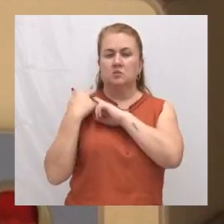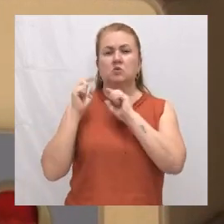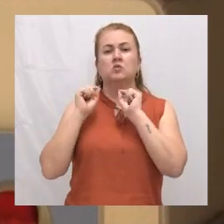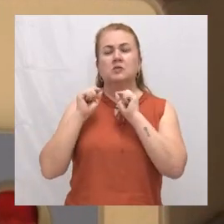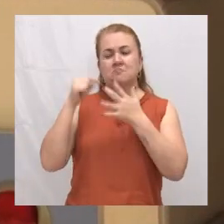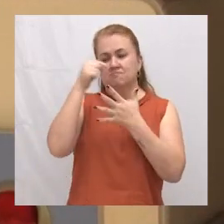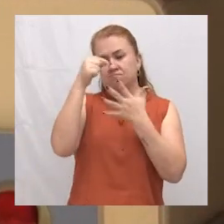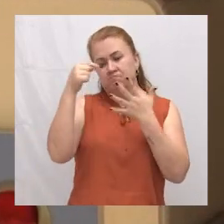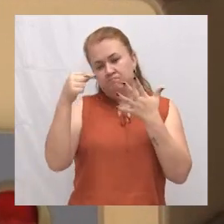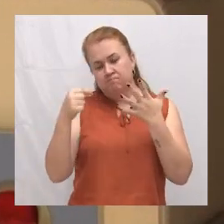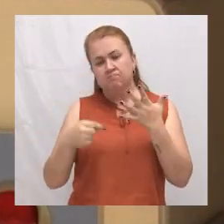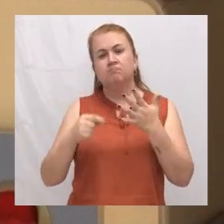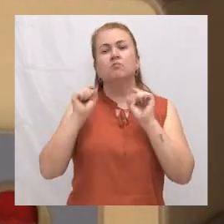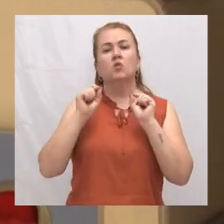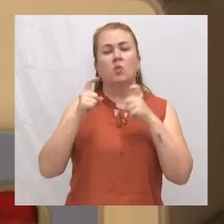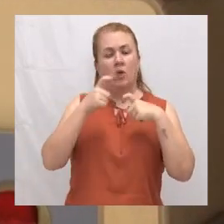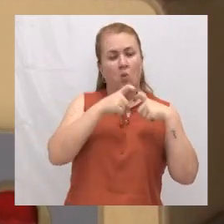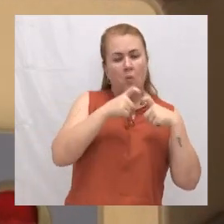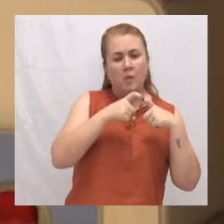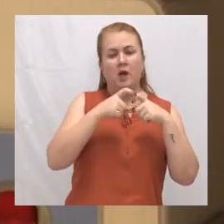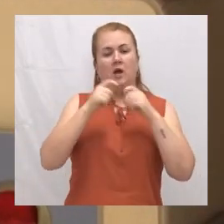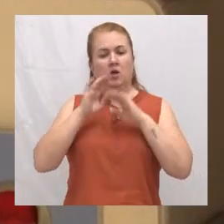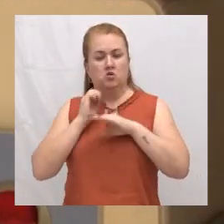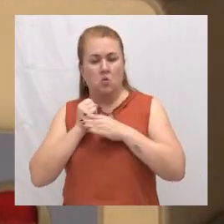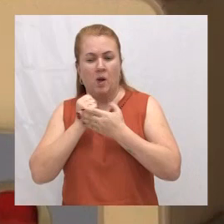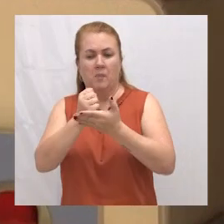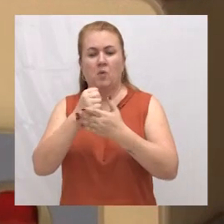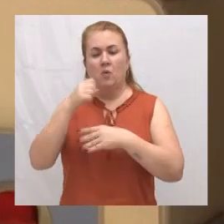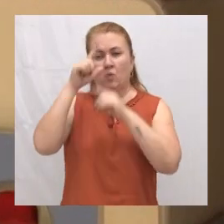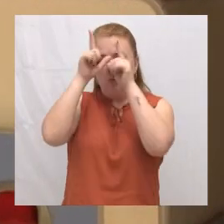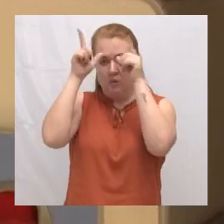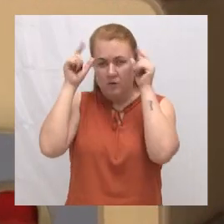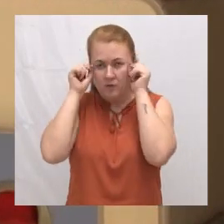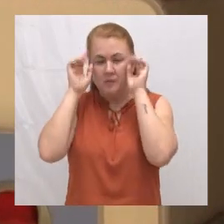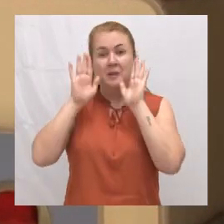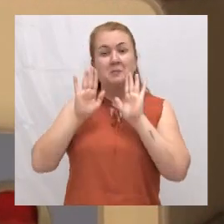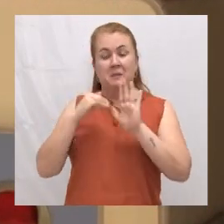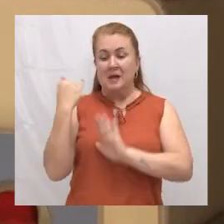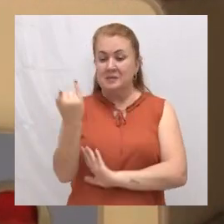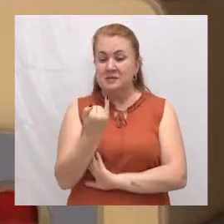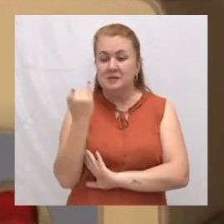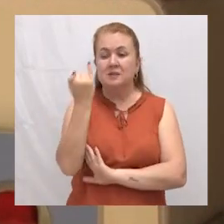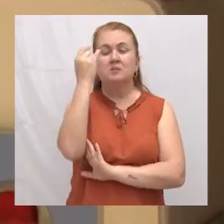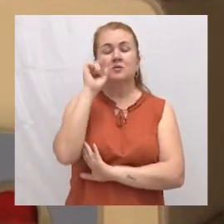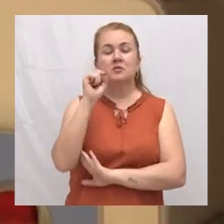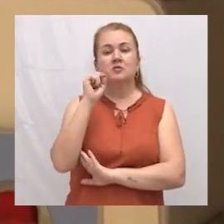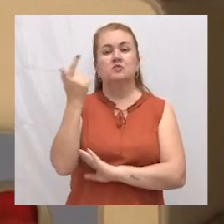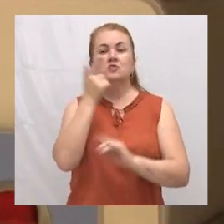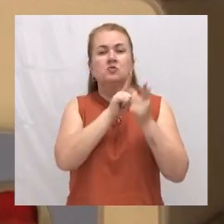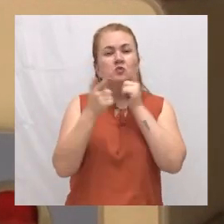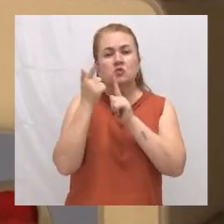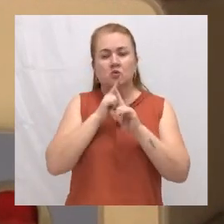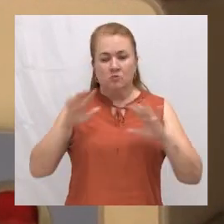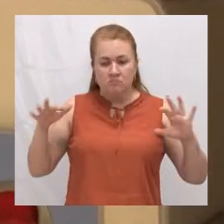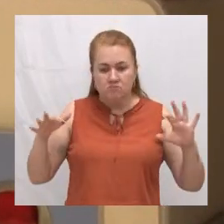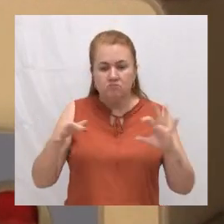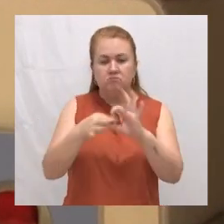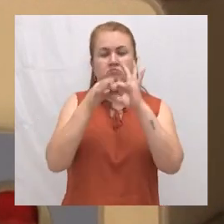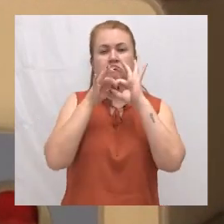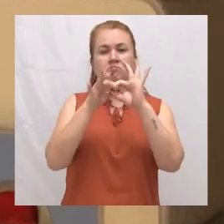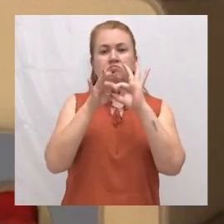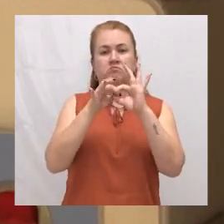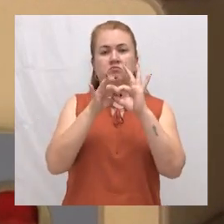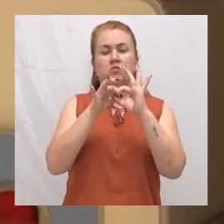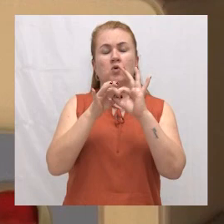das suas categorias, tanto o médico, o socorrisso, o enfermeiro, mas a importância de trabalharmos juntos de uma